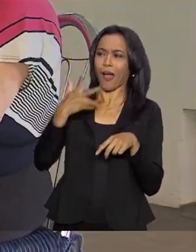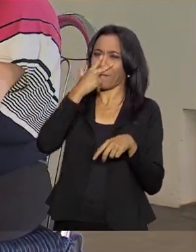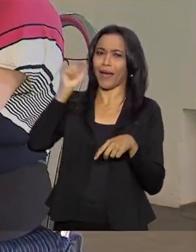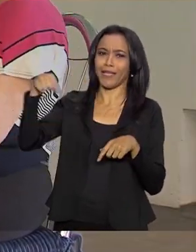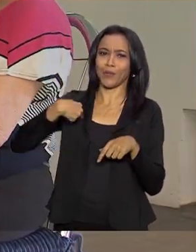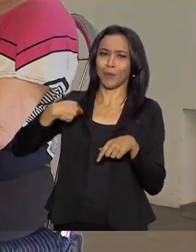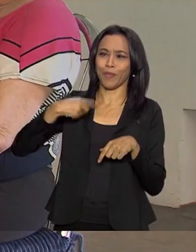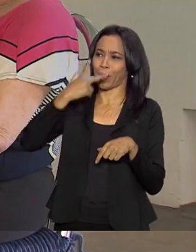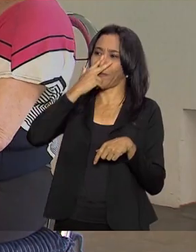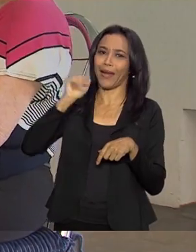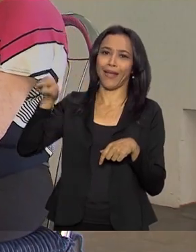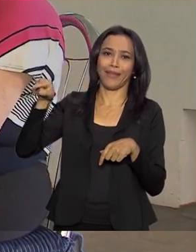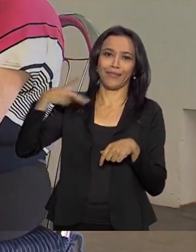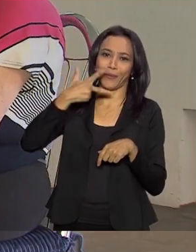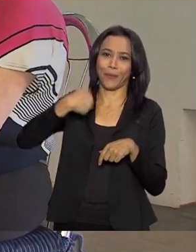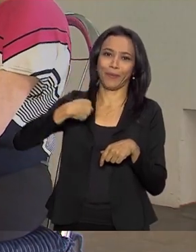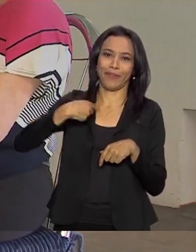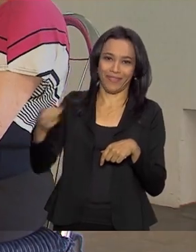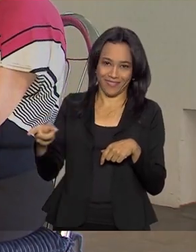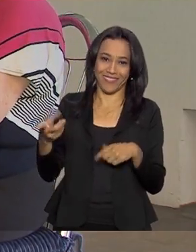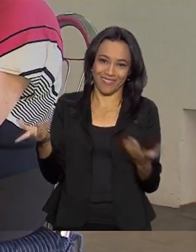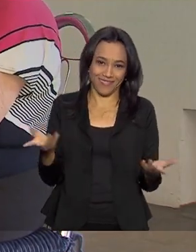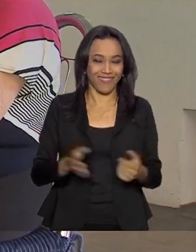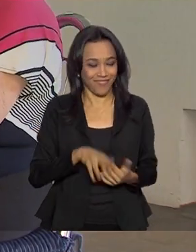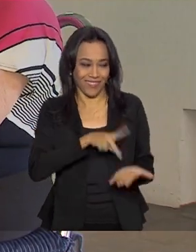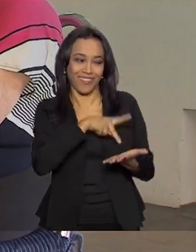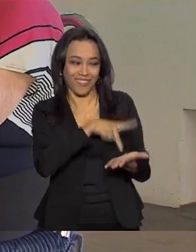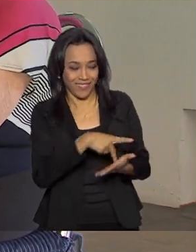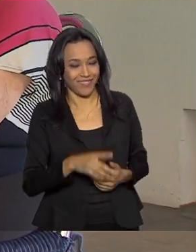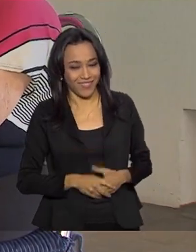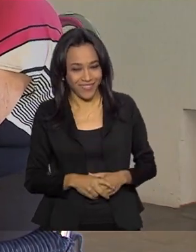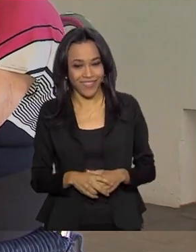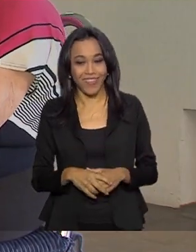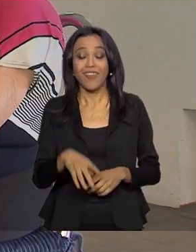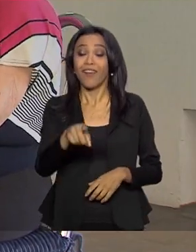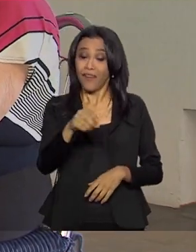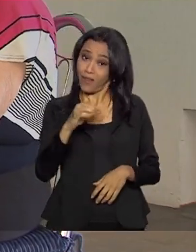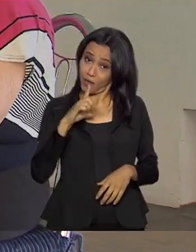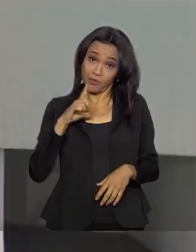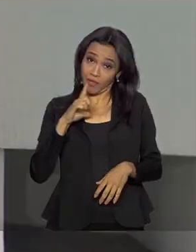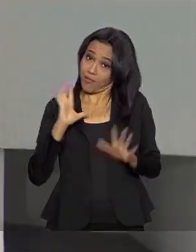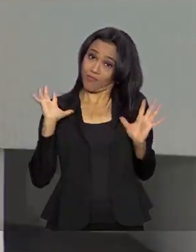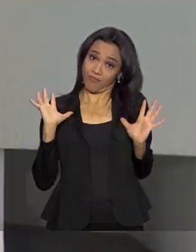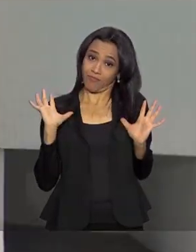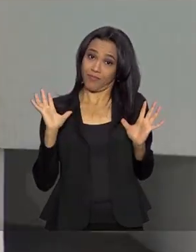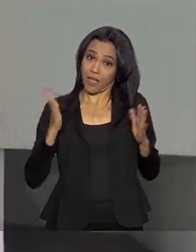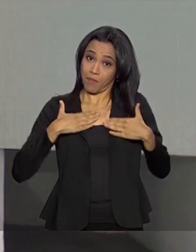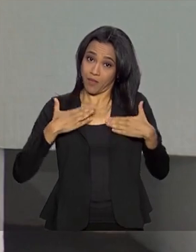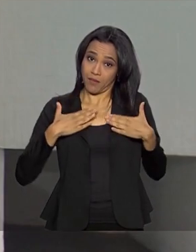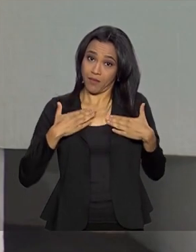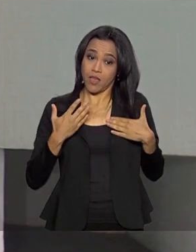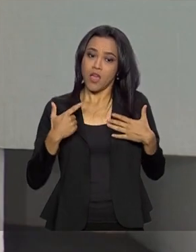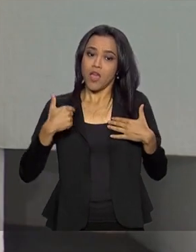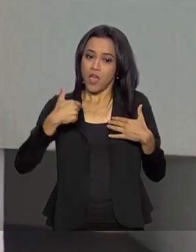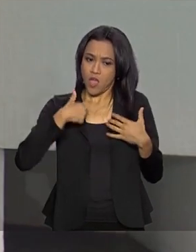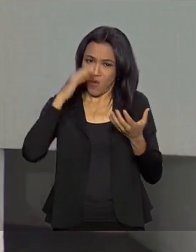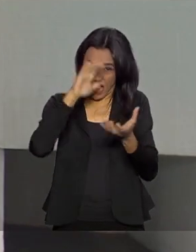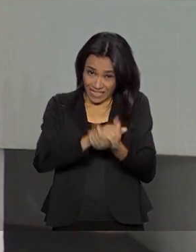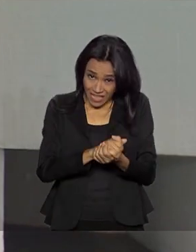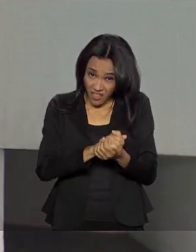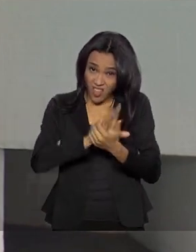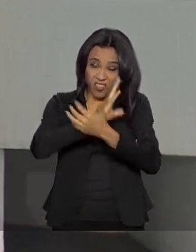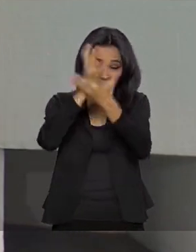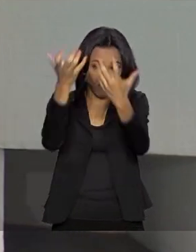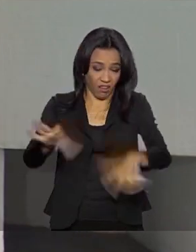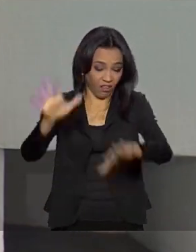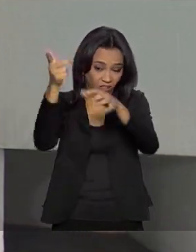Não é verdade? Eu tenho isso comigo. Eu casei e não quero mais